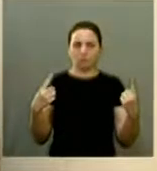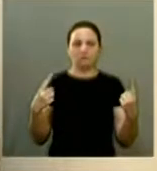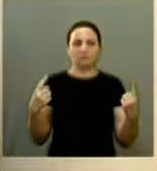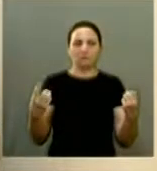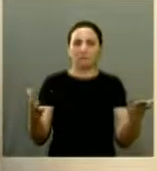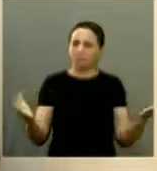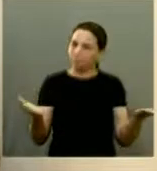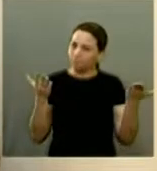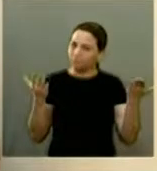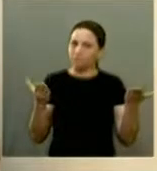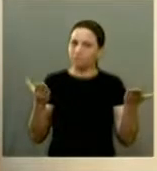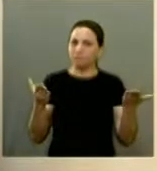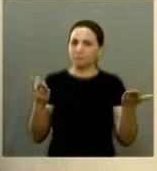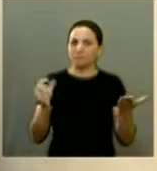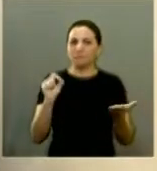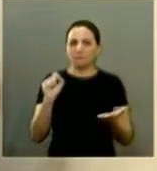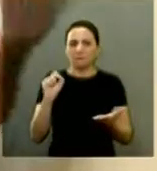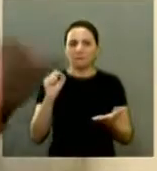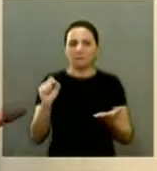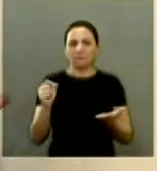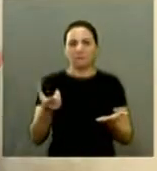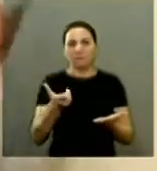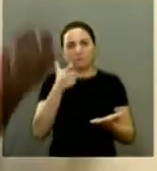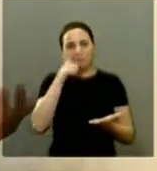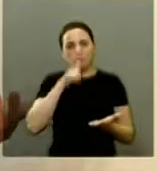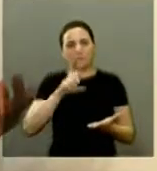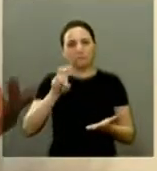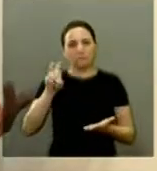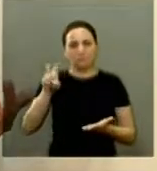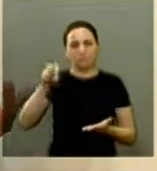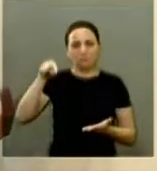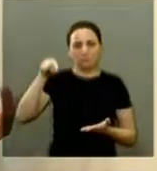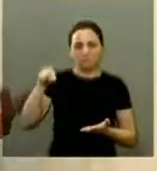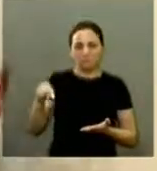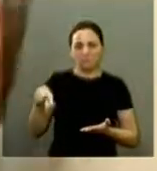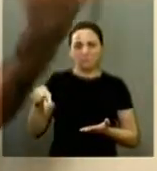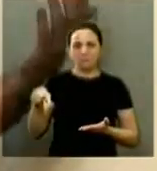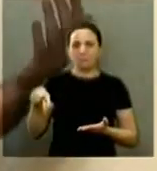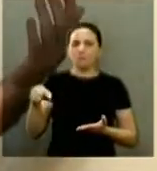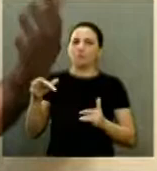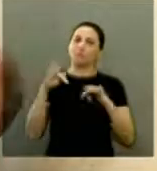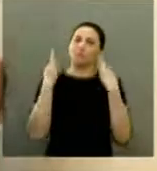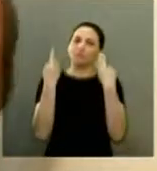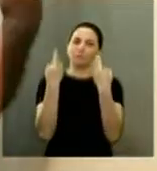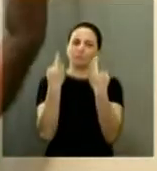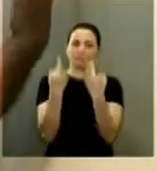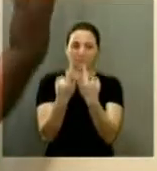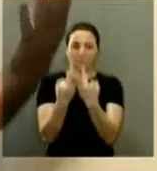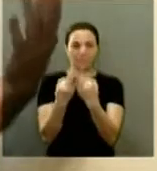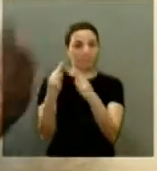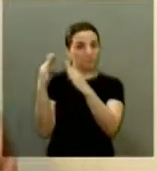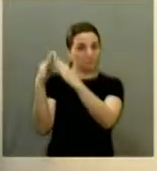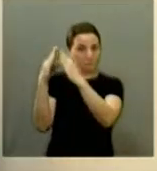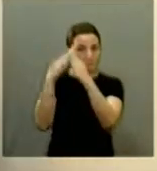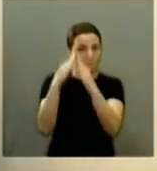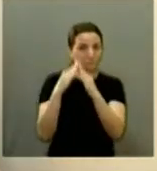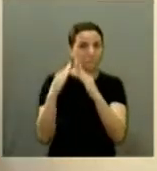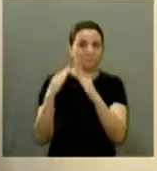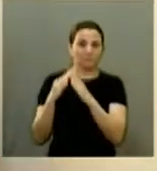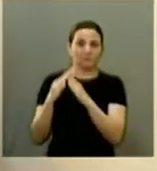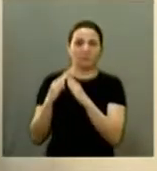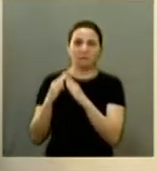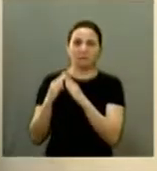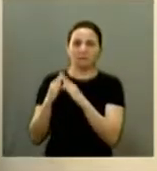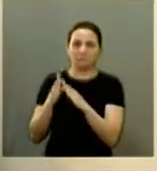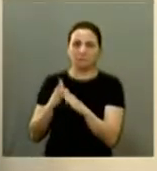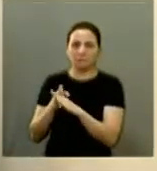a falta de água é tão grande que a gente conseguiu levar água para 5 mil famílias casas 5 mil casas e